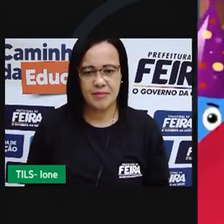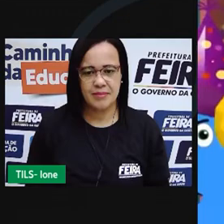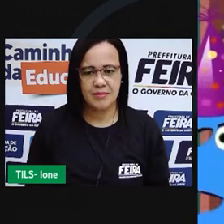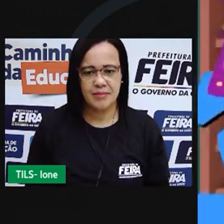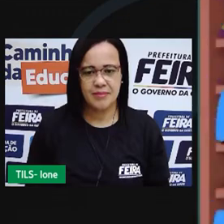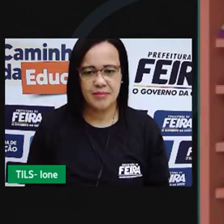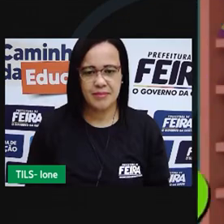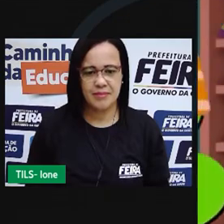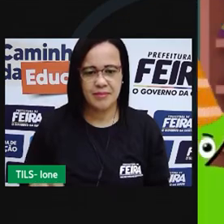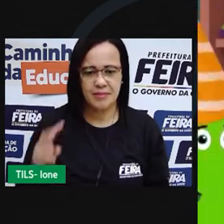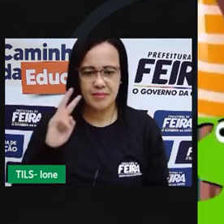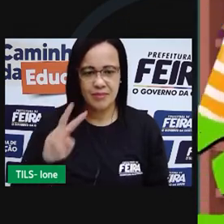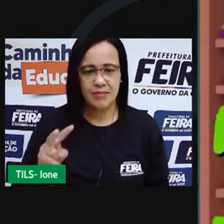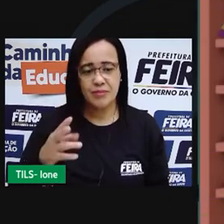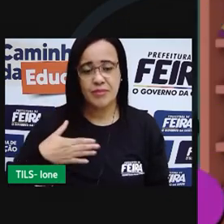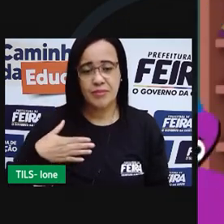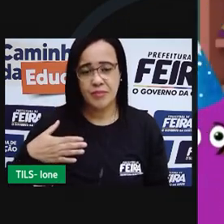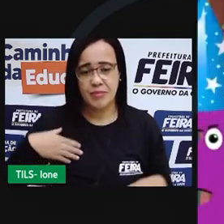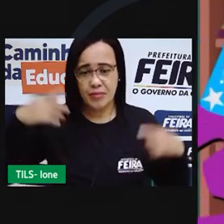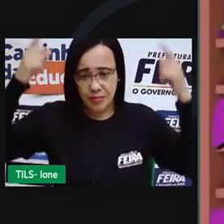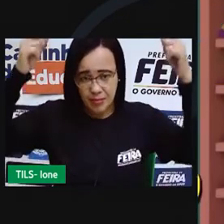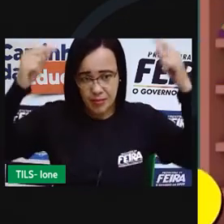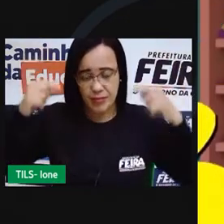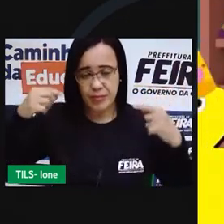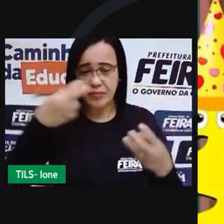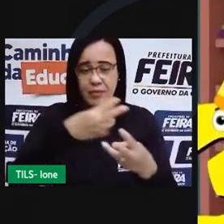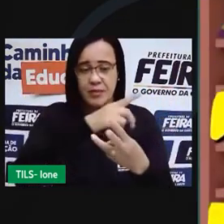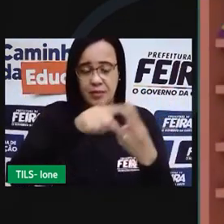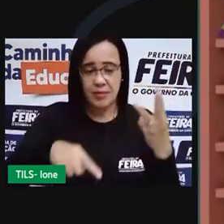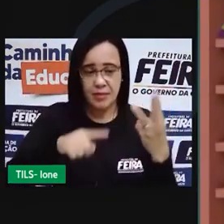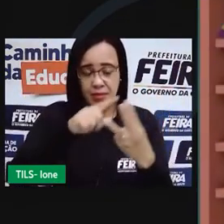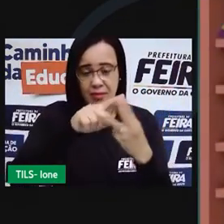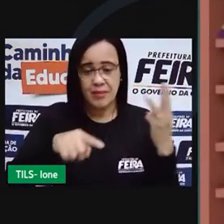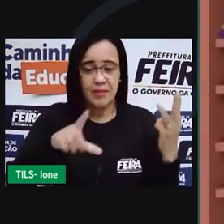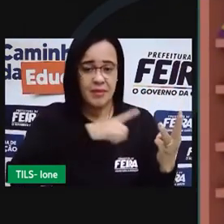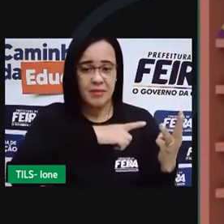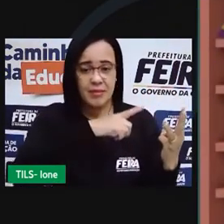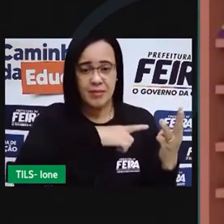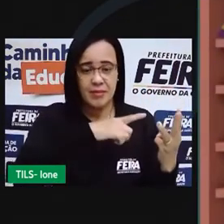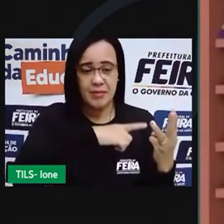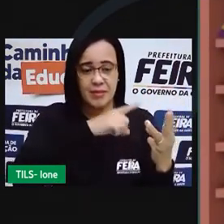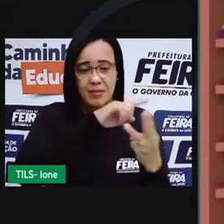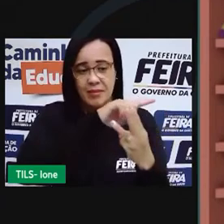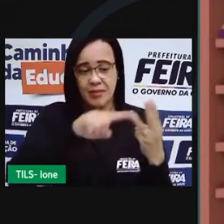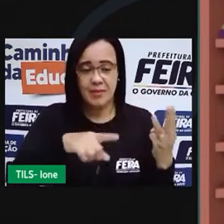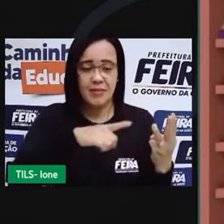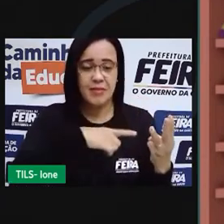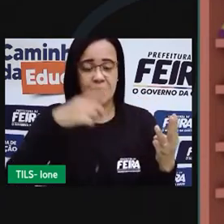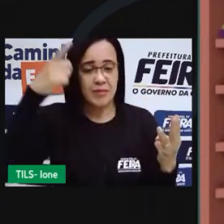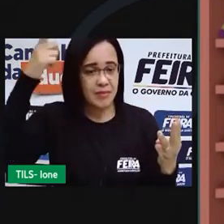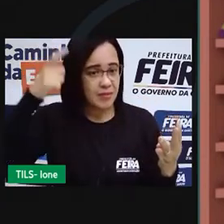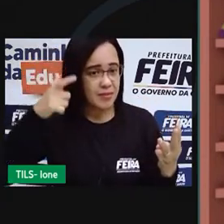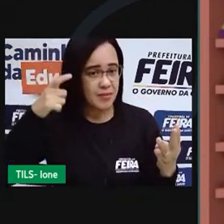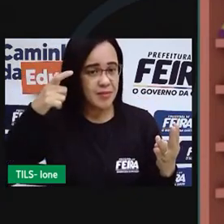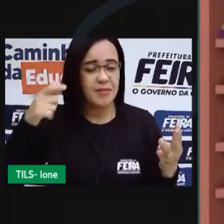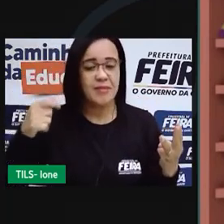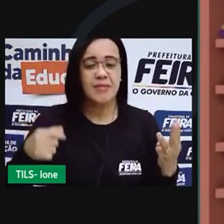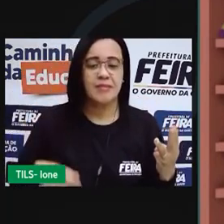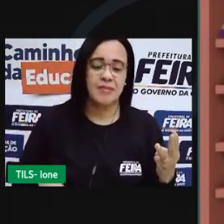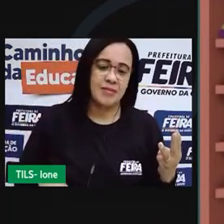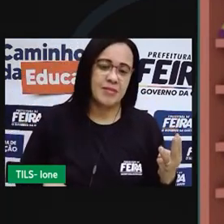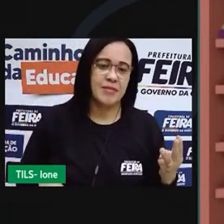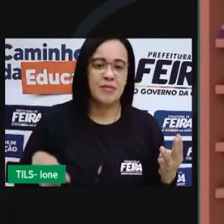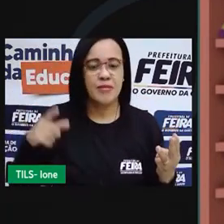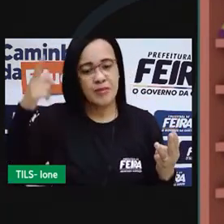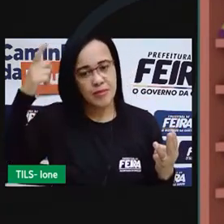o meu chapéu tem três pontas tem três pontas o meu chapéu